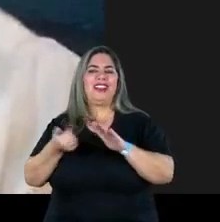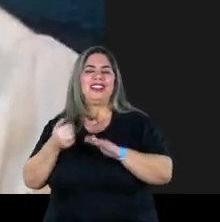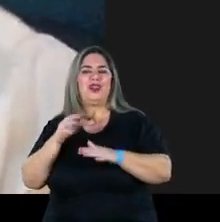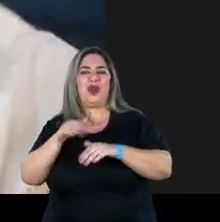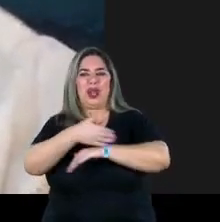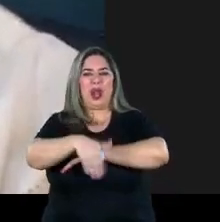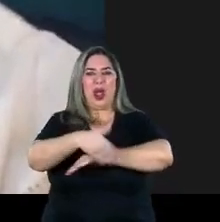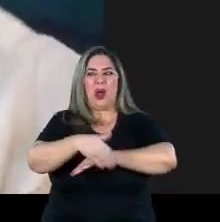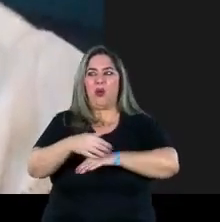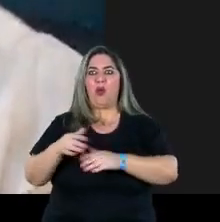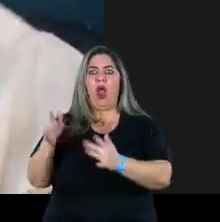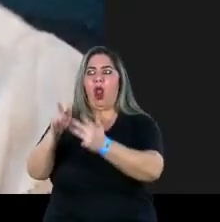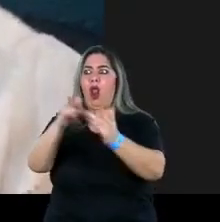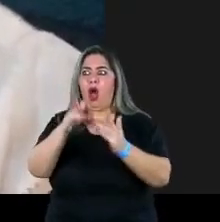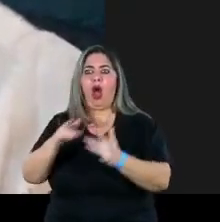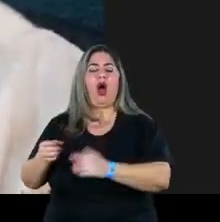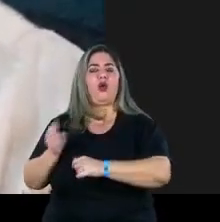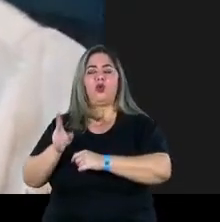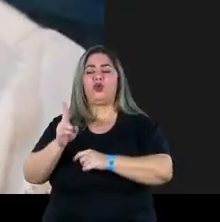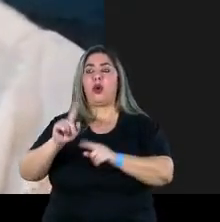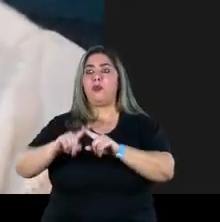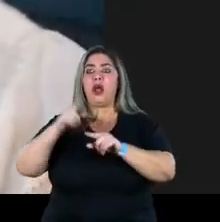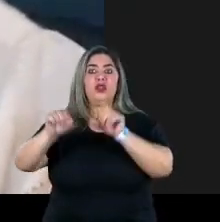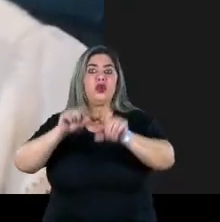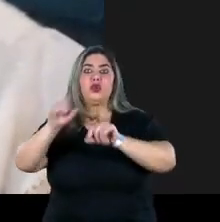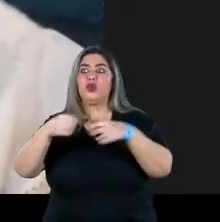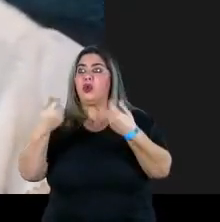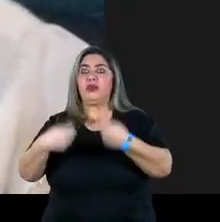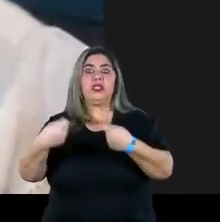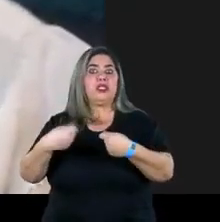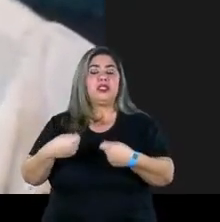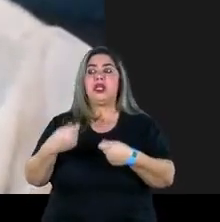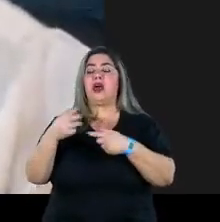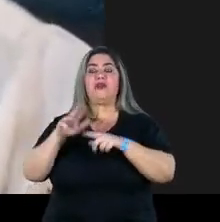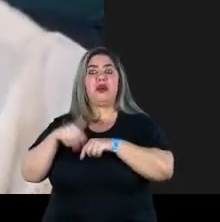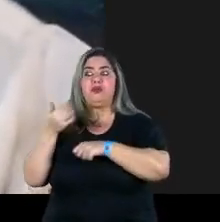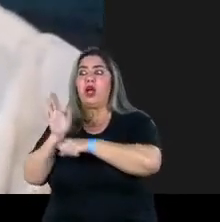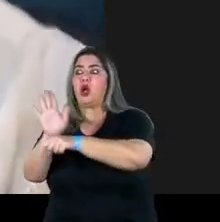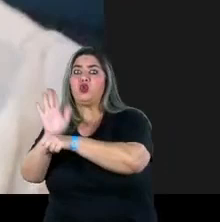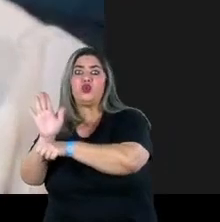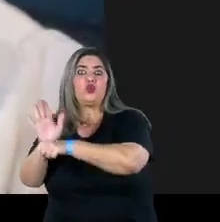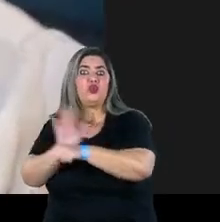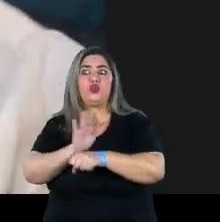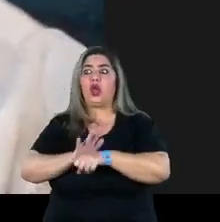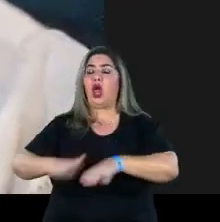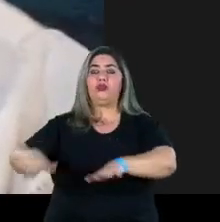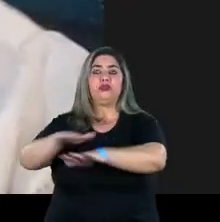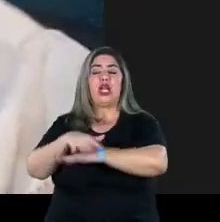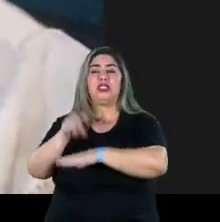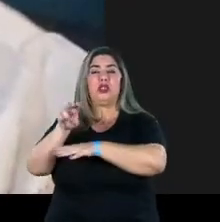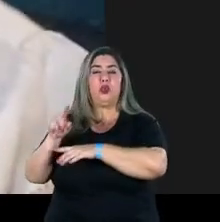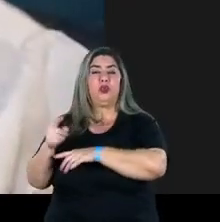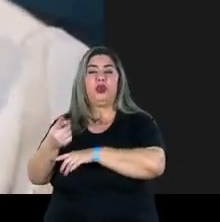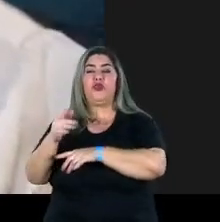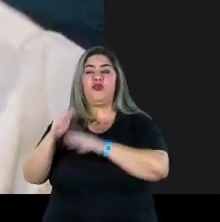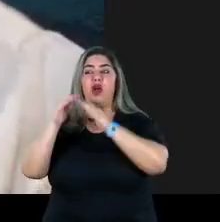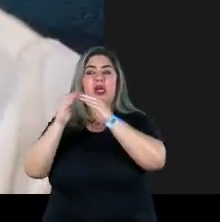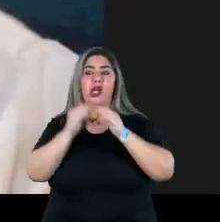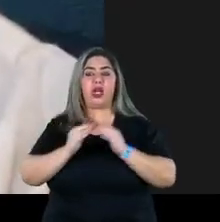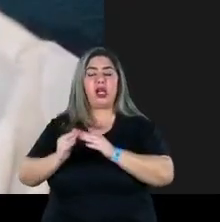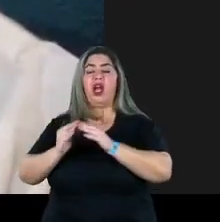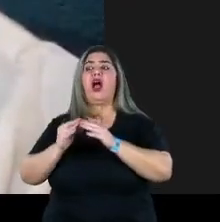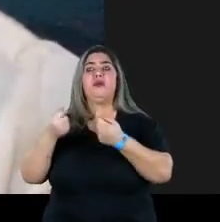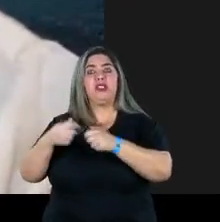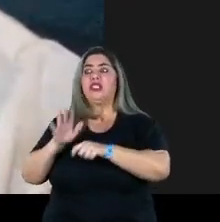pessoas, mas era a única alternativa que a gente tinha de usar a capilaridade, ação que a gente tem hoje de estar em mais de 5 mil favelas para poder